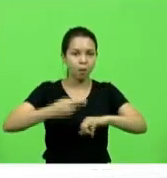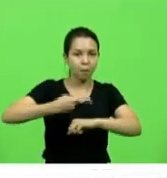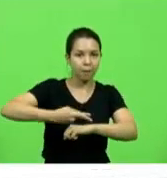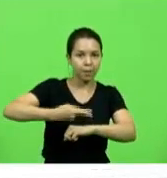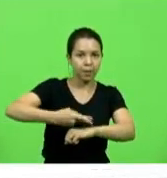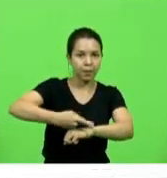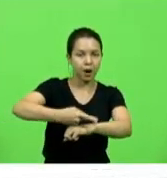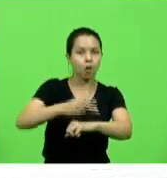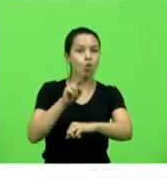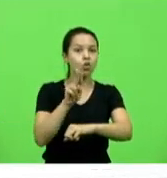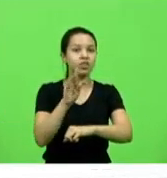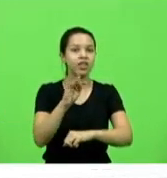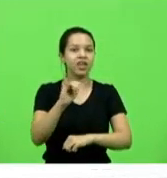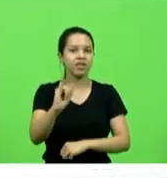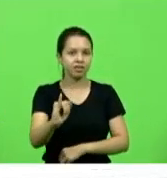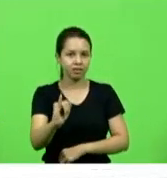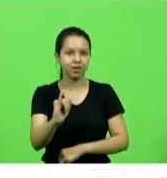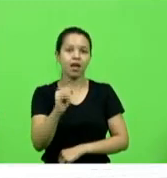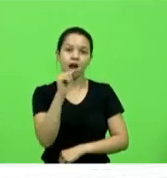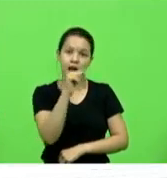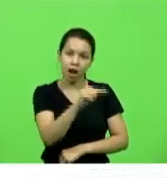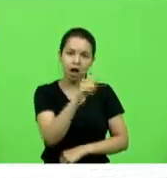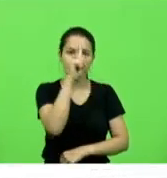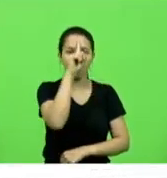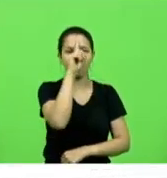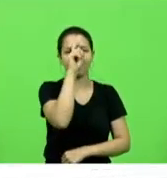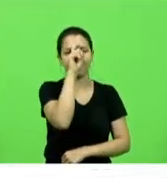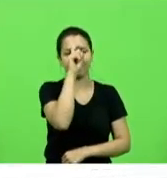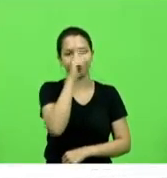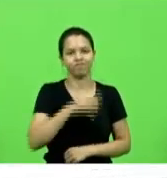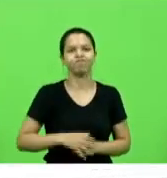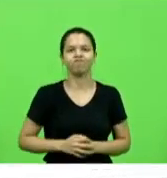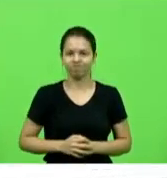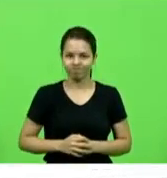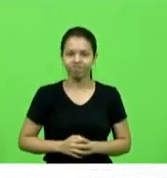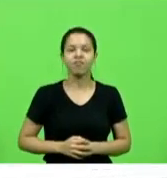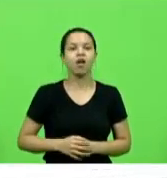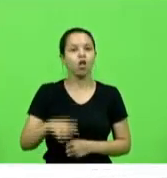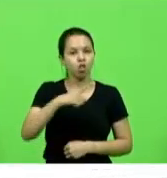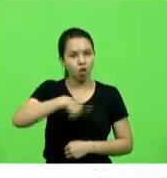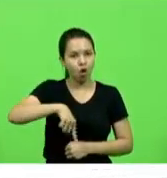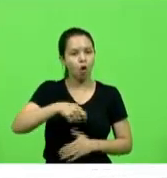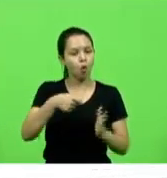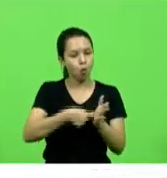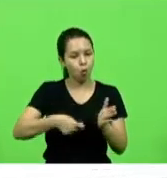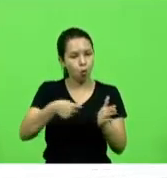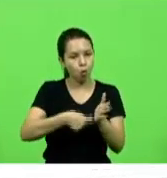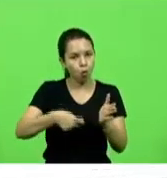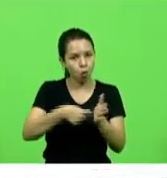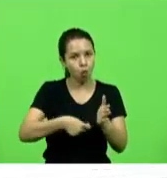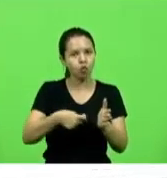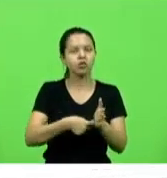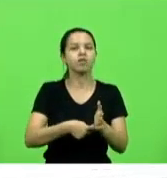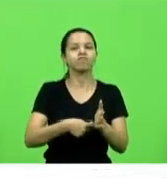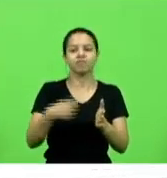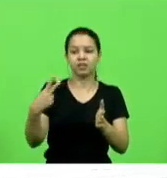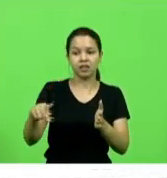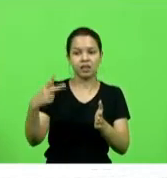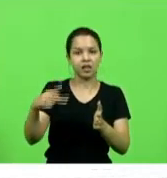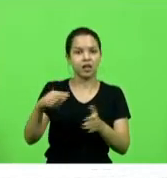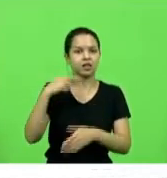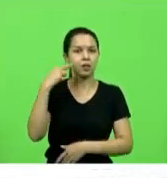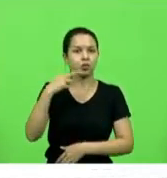chamado hospital Santa Terezinha uma bandeira uma luta intensa travada pelo deputado Valnei Weber por